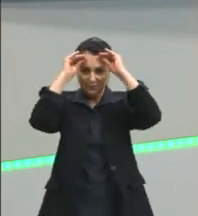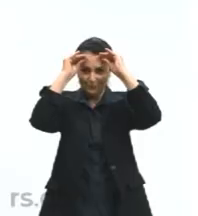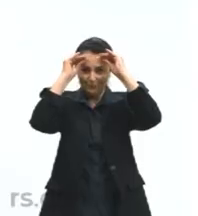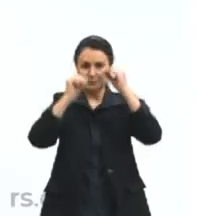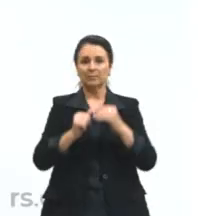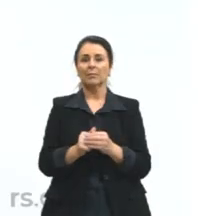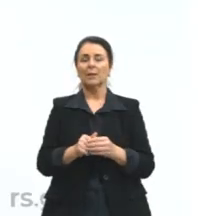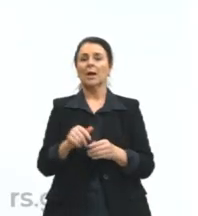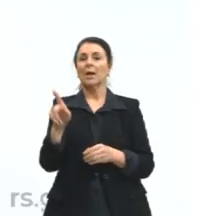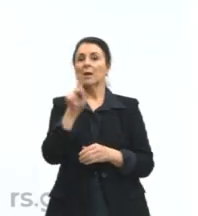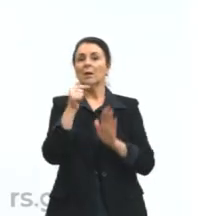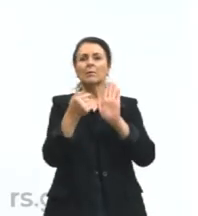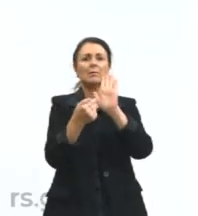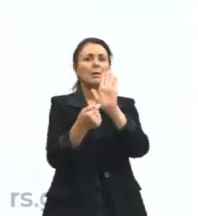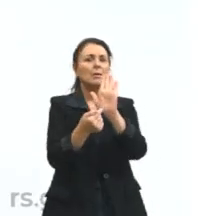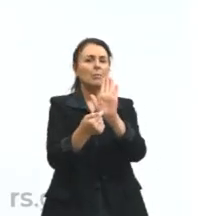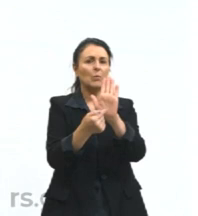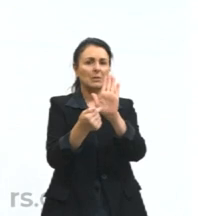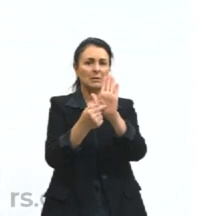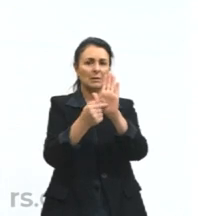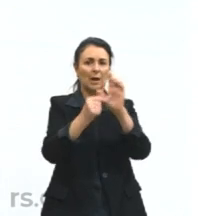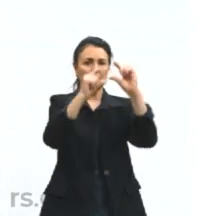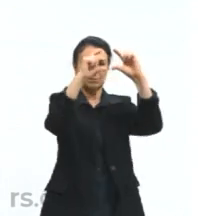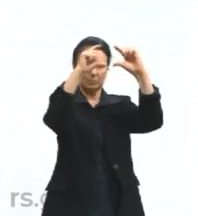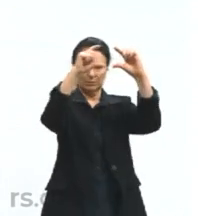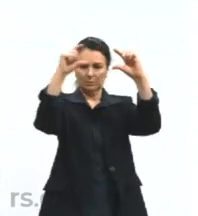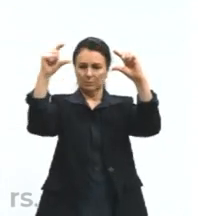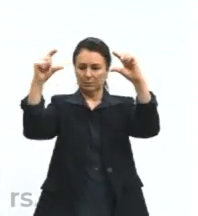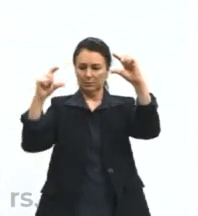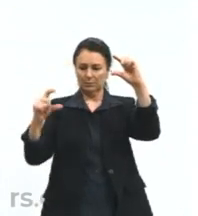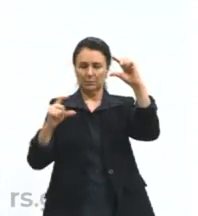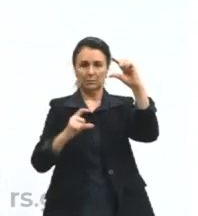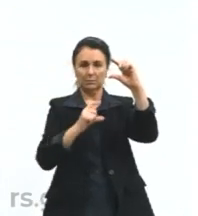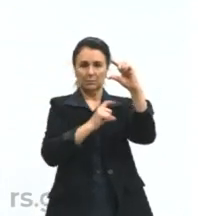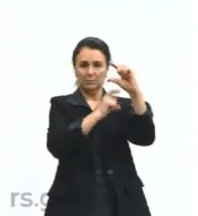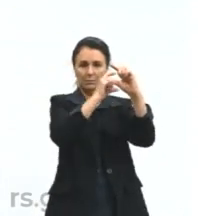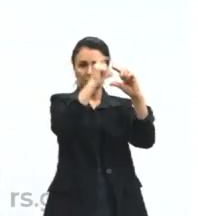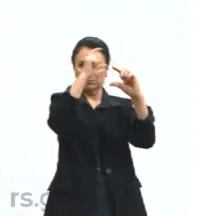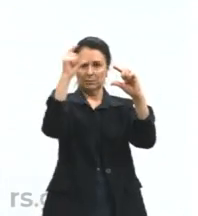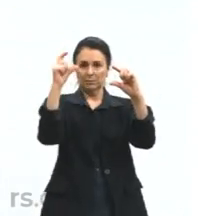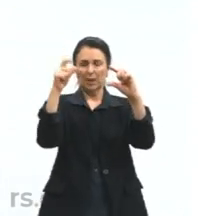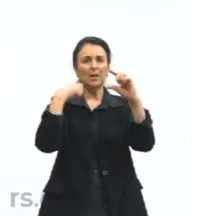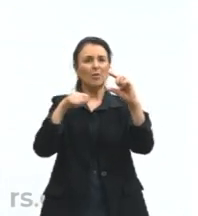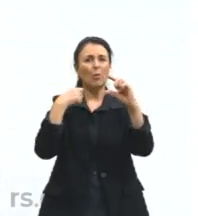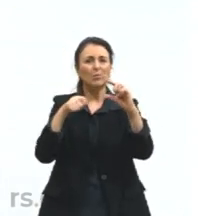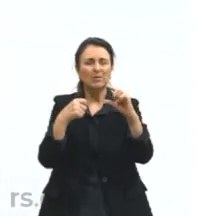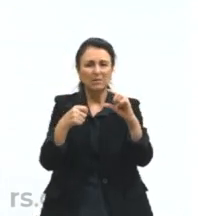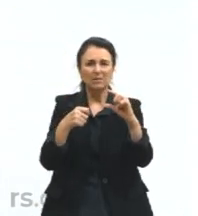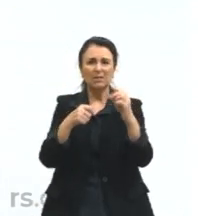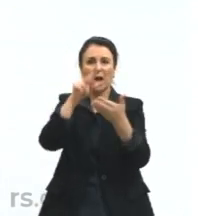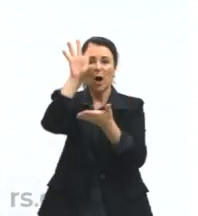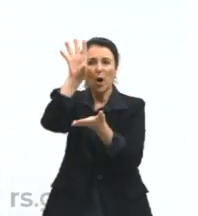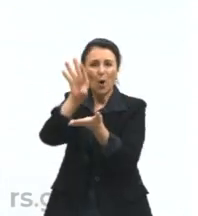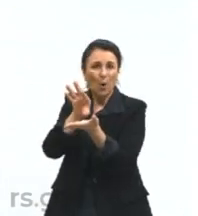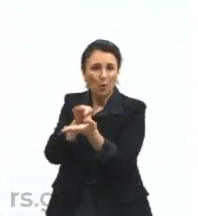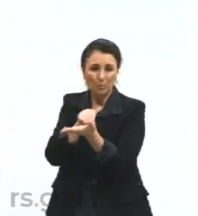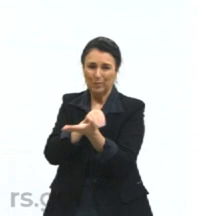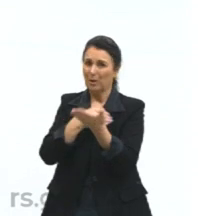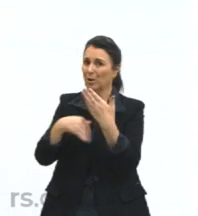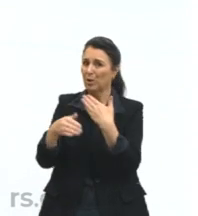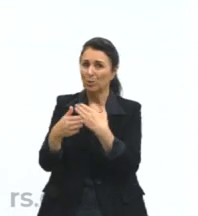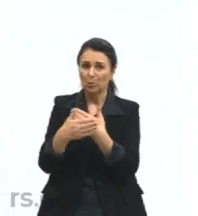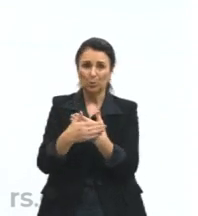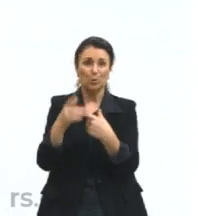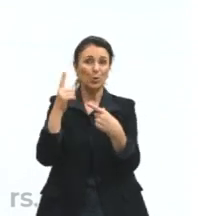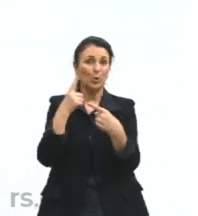E daí eu trouxe aqui um fluxograma. Não se atentem em todas as coisas, não precisa pausar para copiar tudo, porque a gente vai